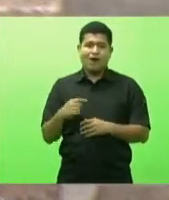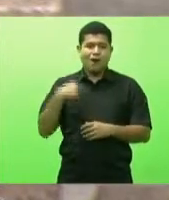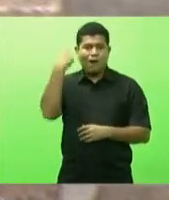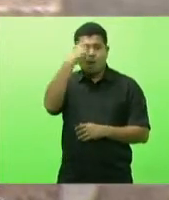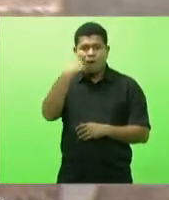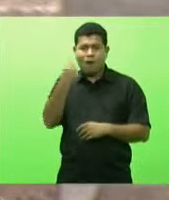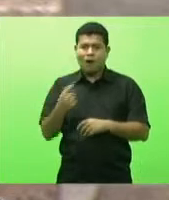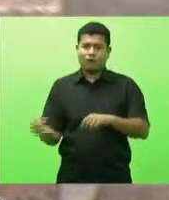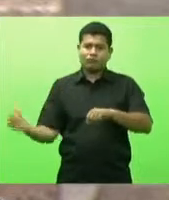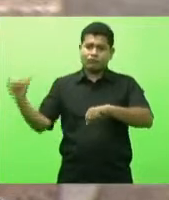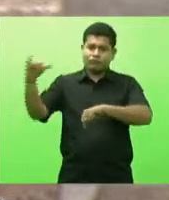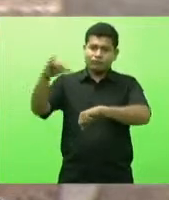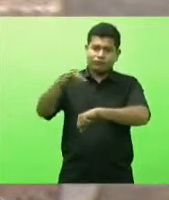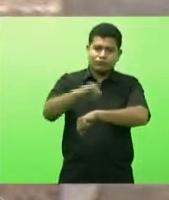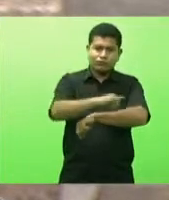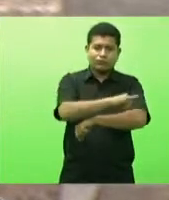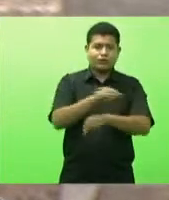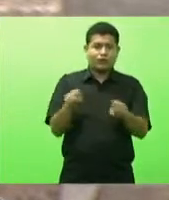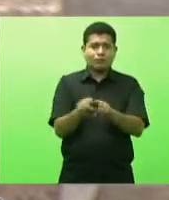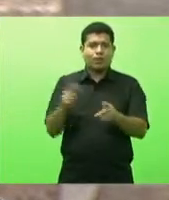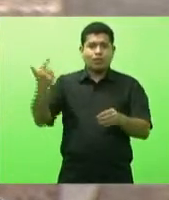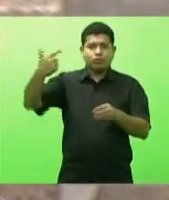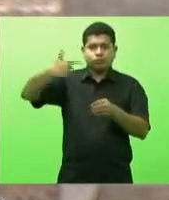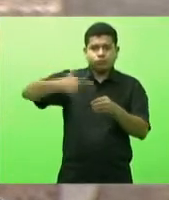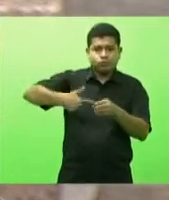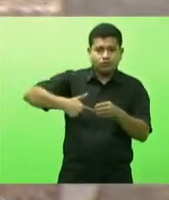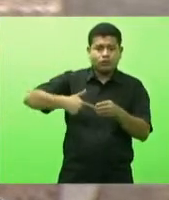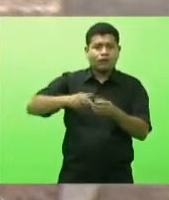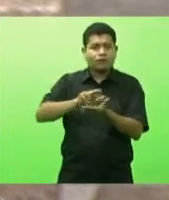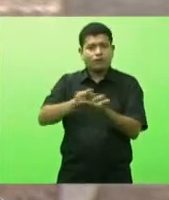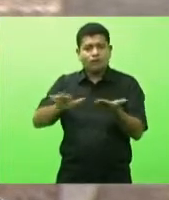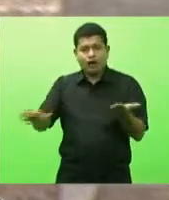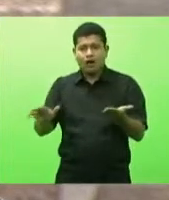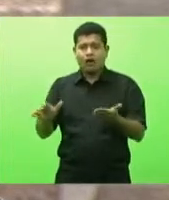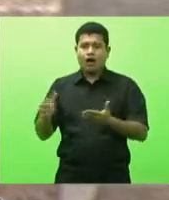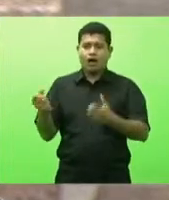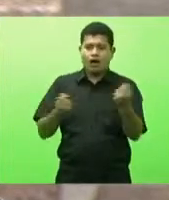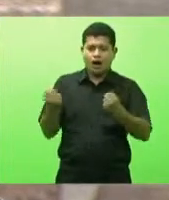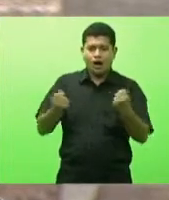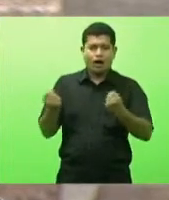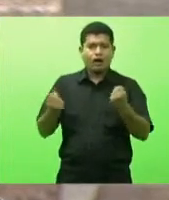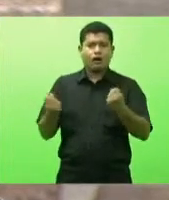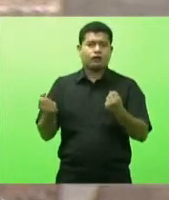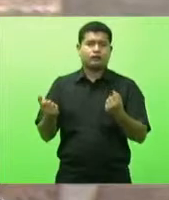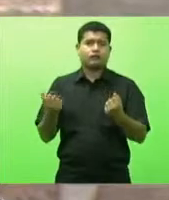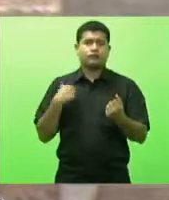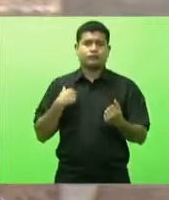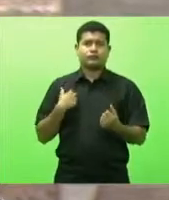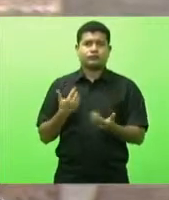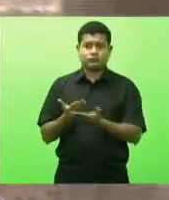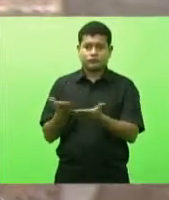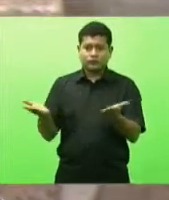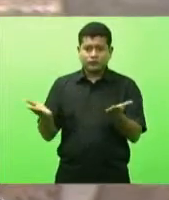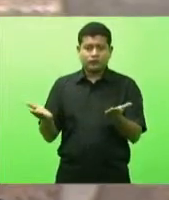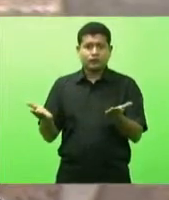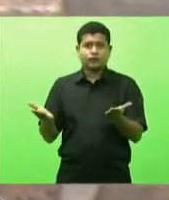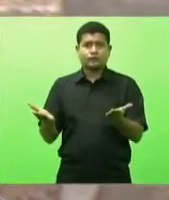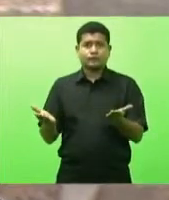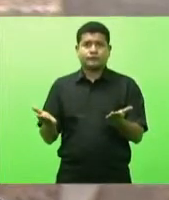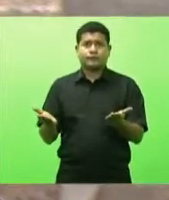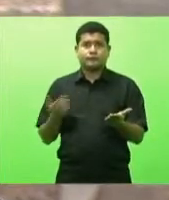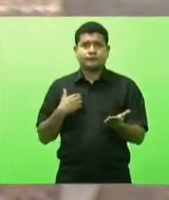gasolina de vários carros com com né com condições de de